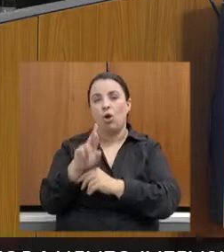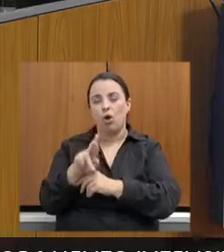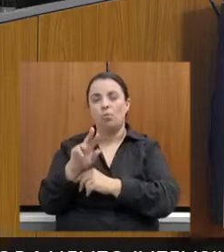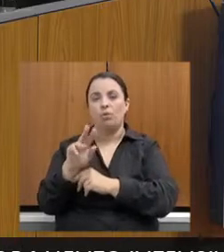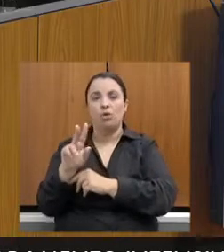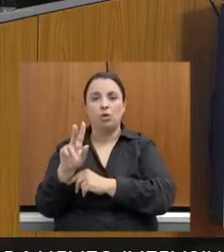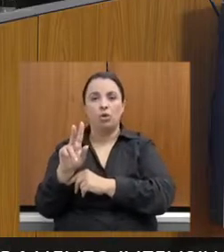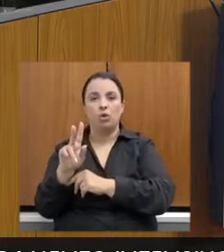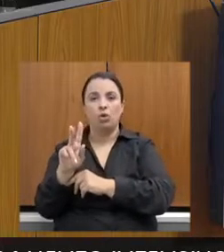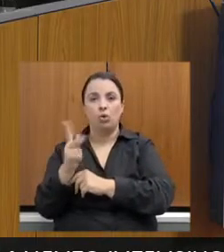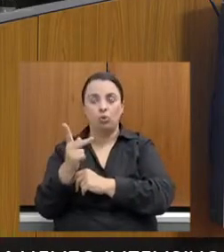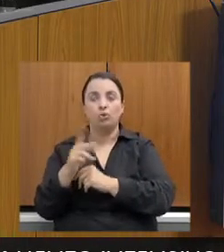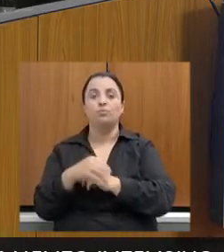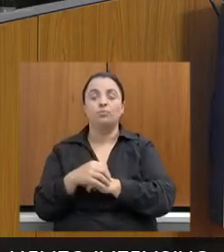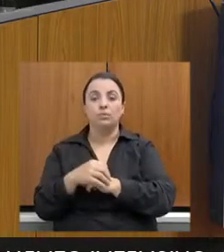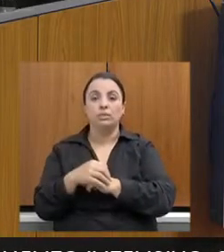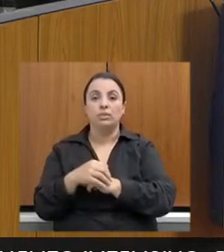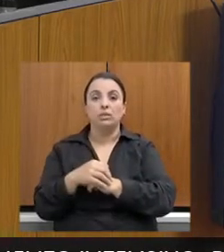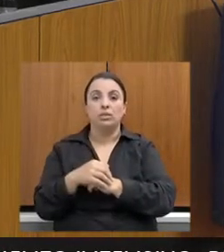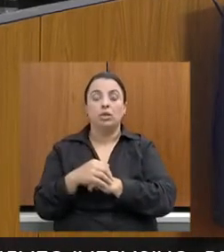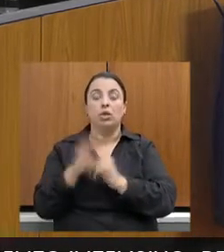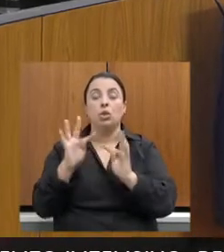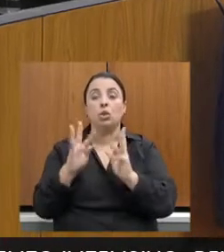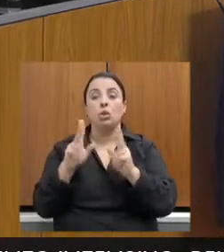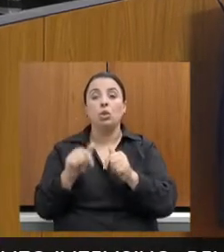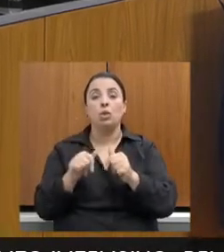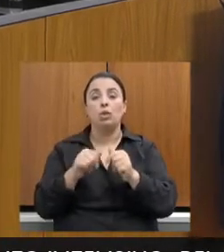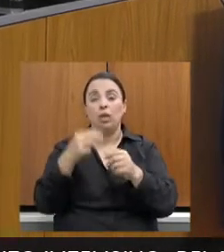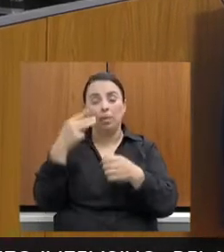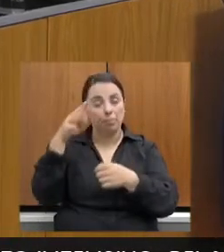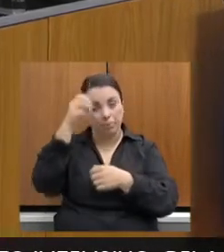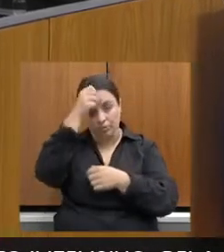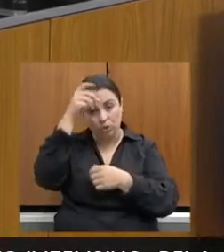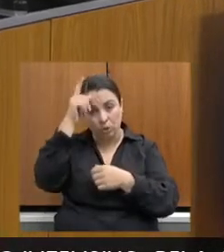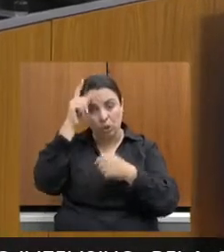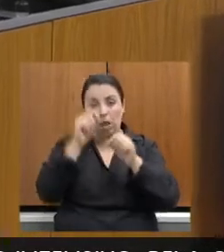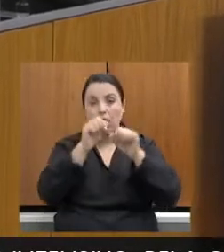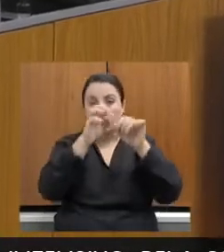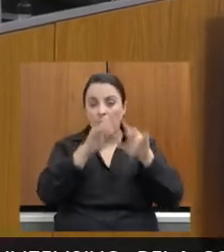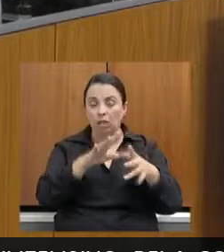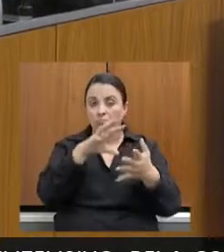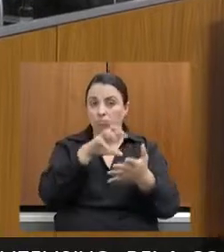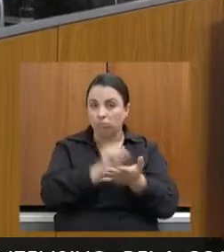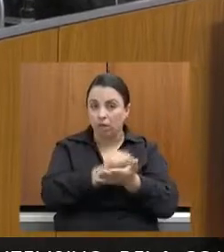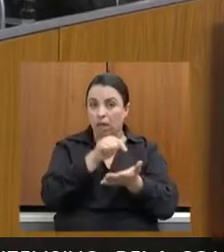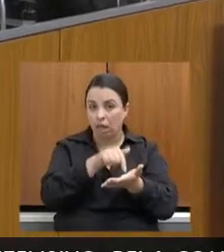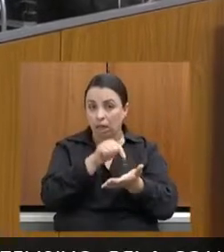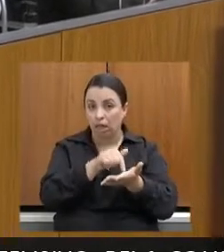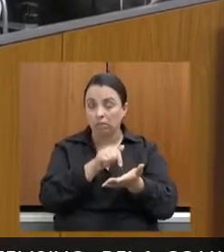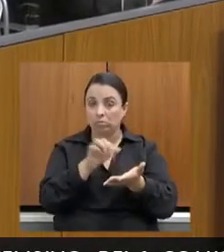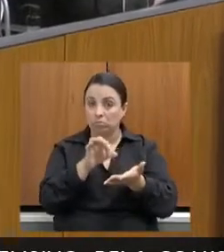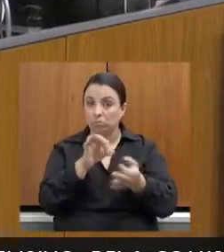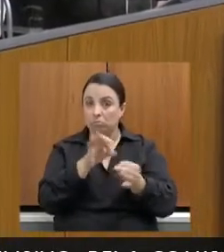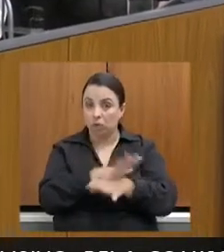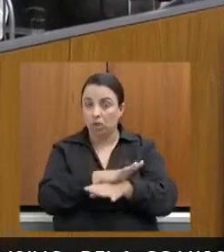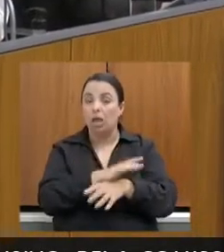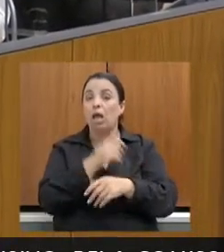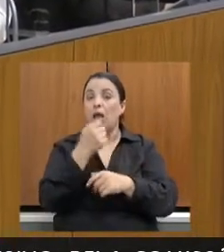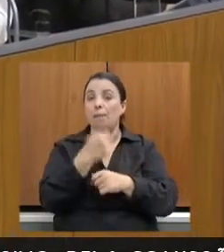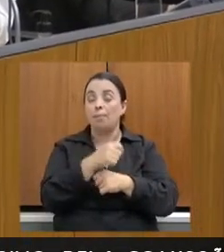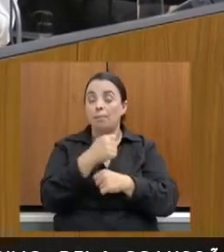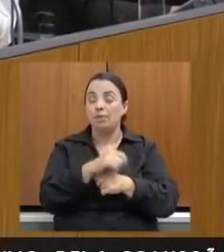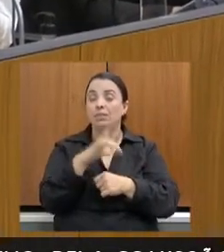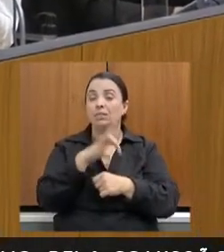tudo que o município cadastra no sistema, tudo que a prefeitura cadastra, o gestor, ele tem que enquadrar